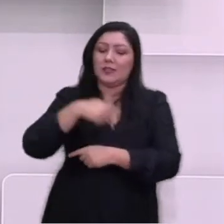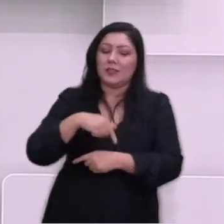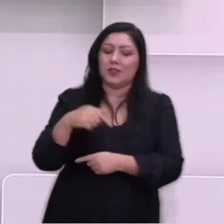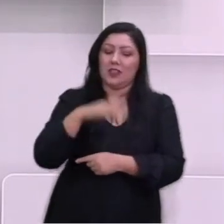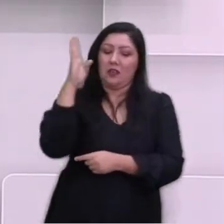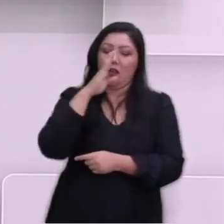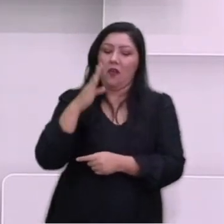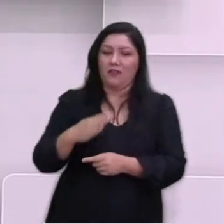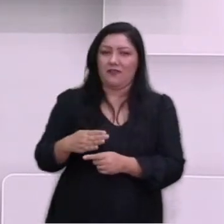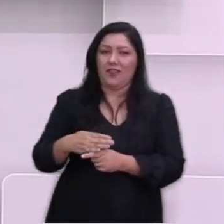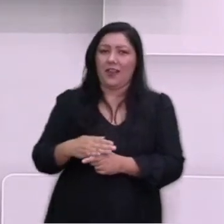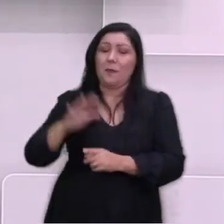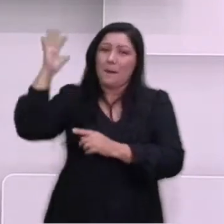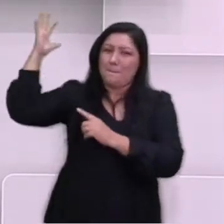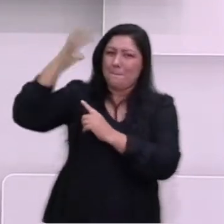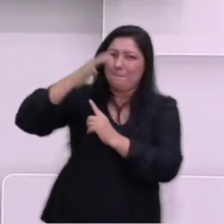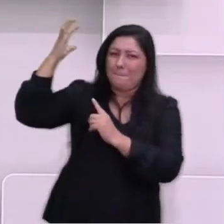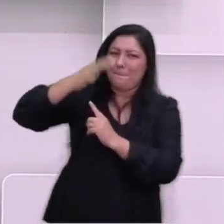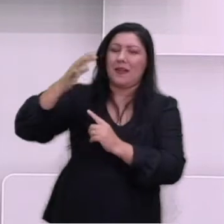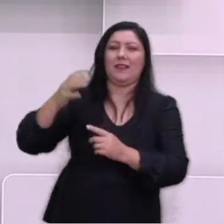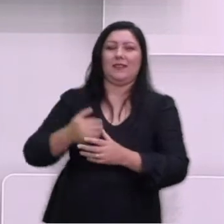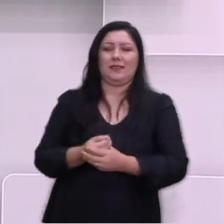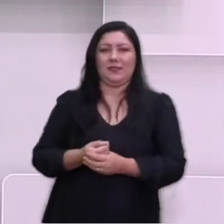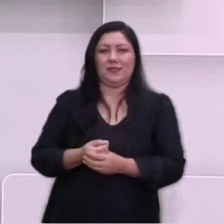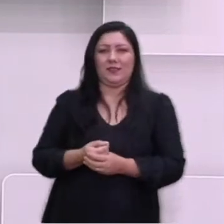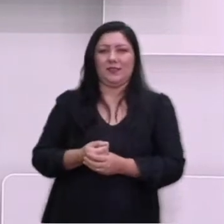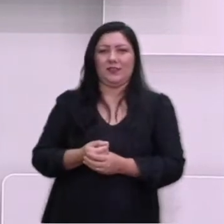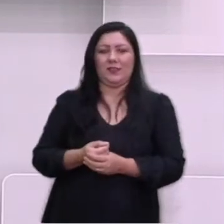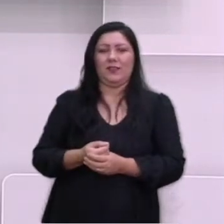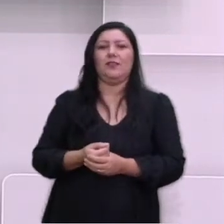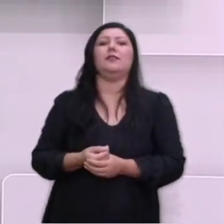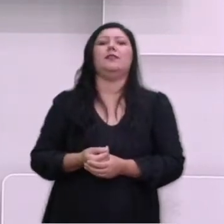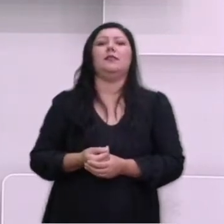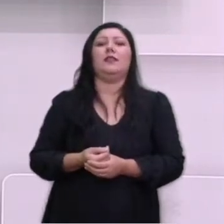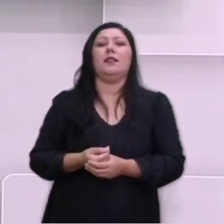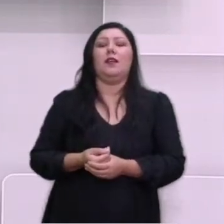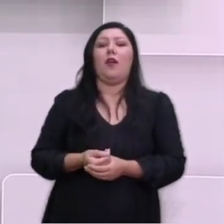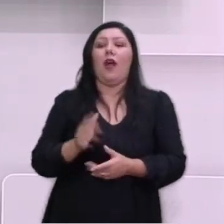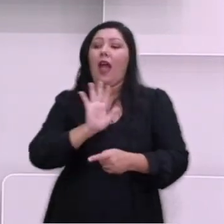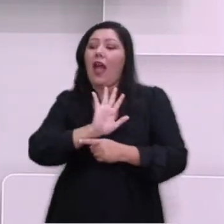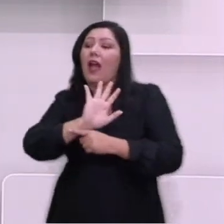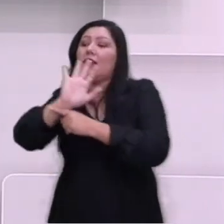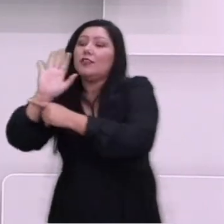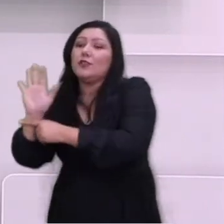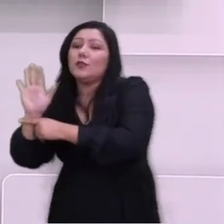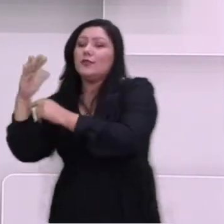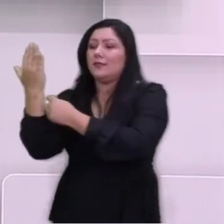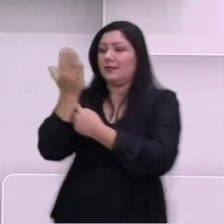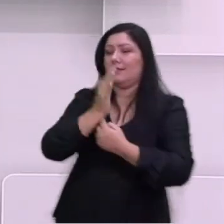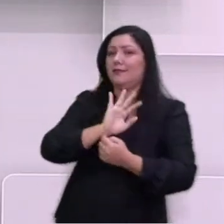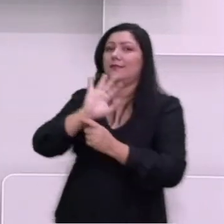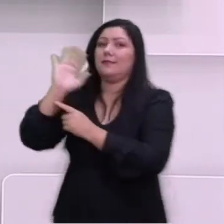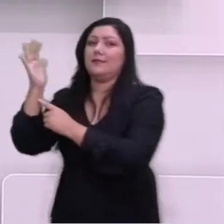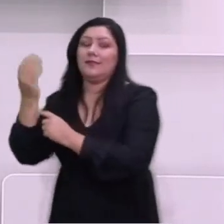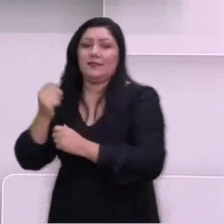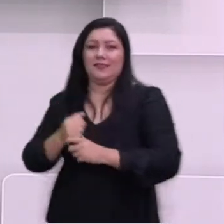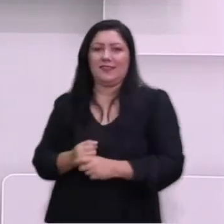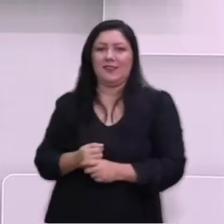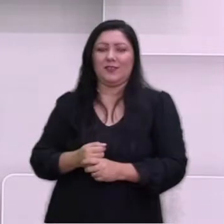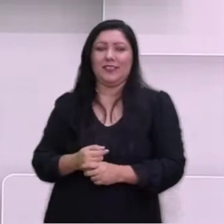cede a base do Rio Grande do Norte para nós usarmos contra